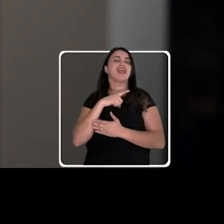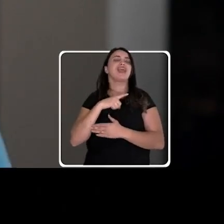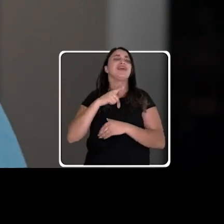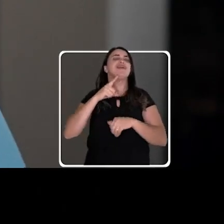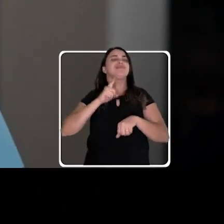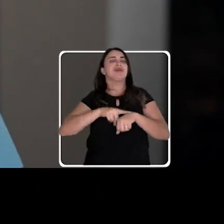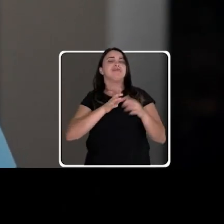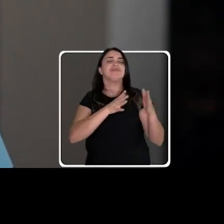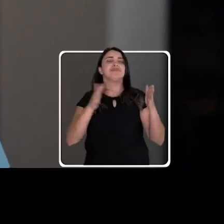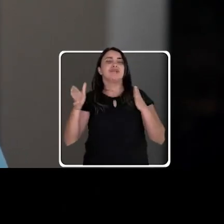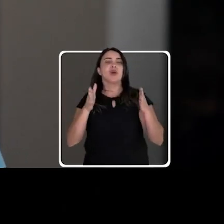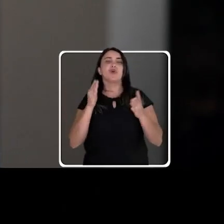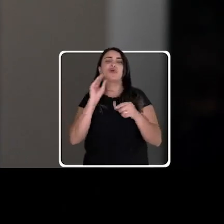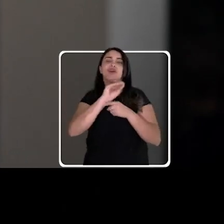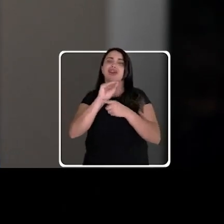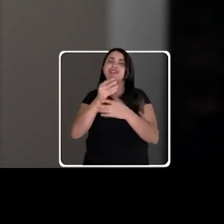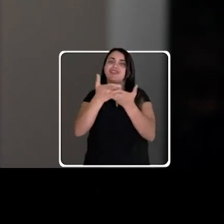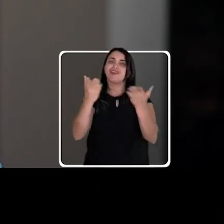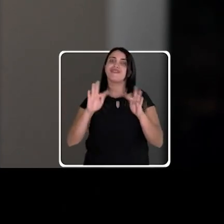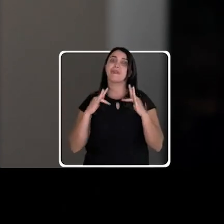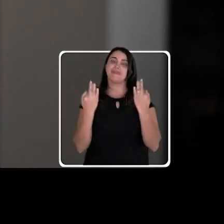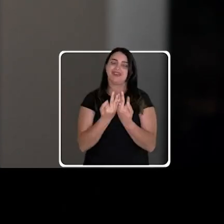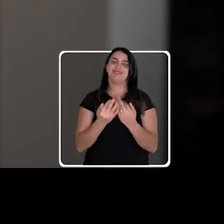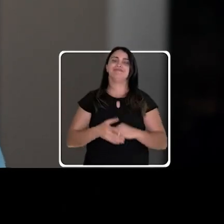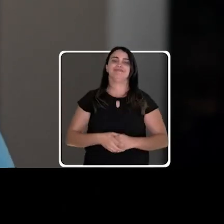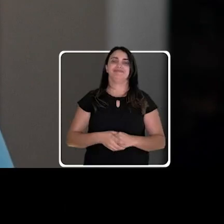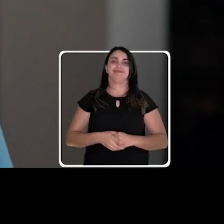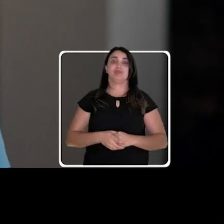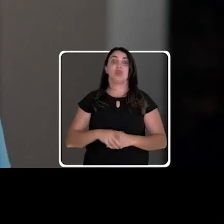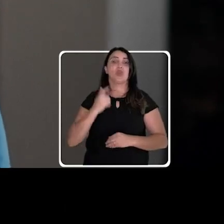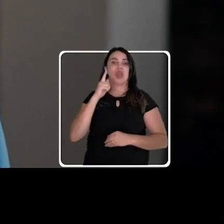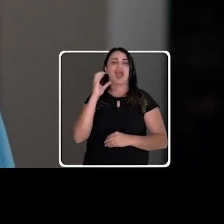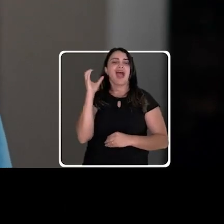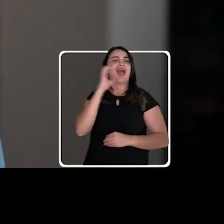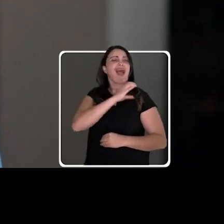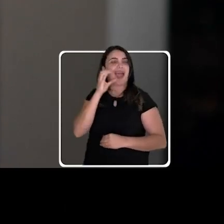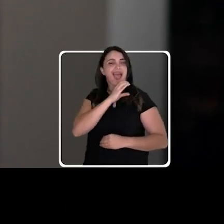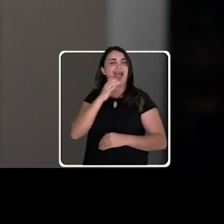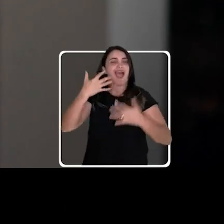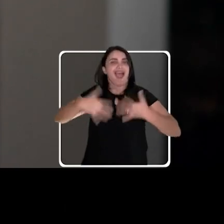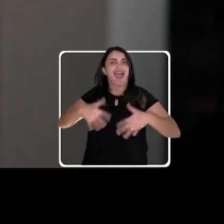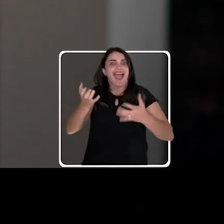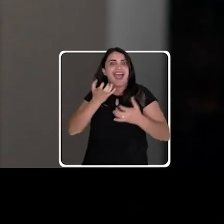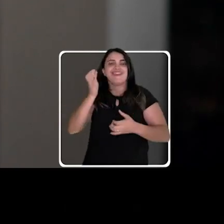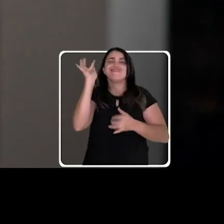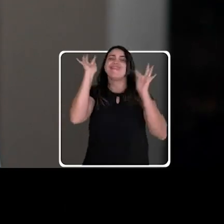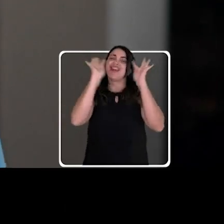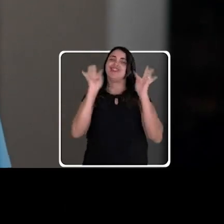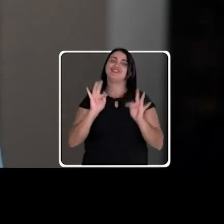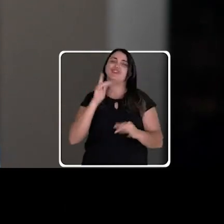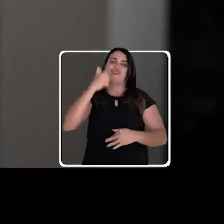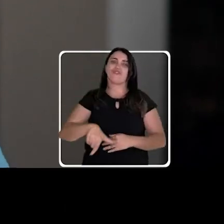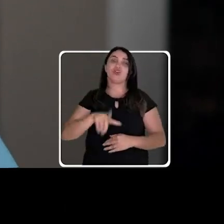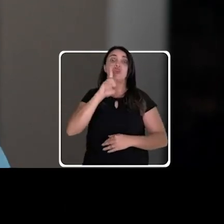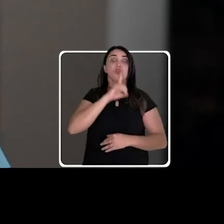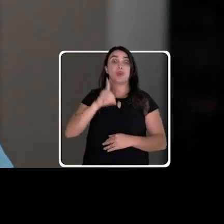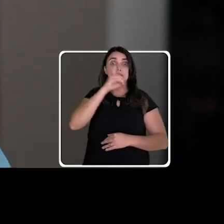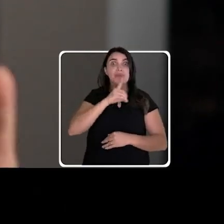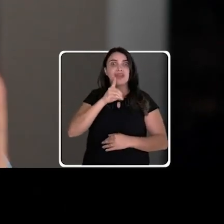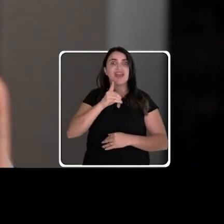Goiânia tem pressa de ser feliz de novo. Domingo, vamos com Deus no coração e Mabel